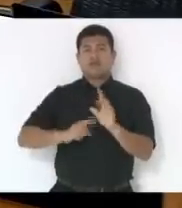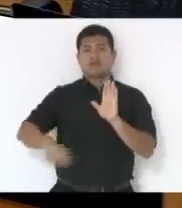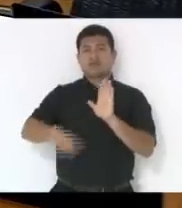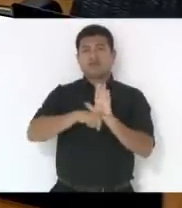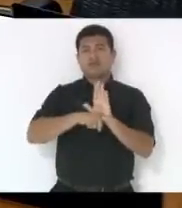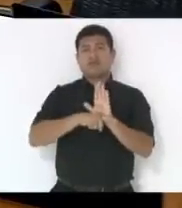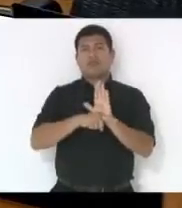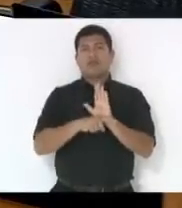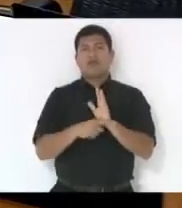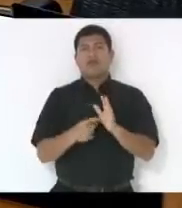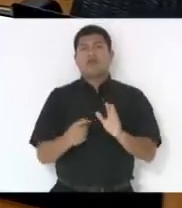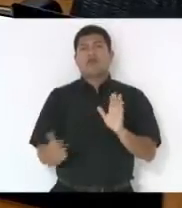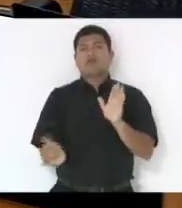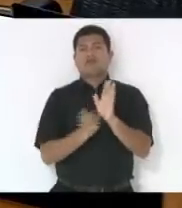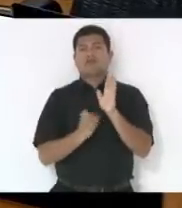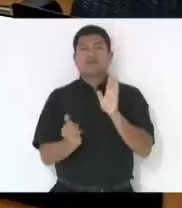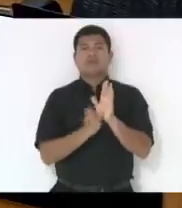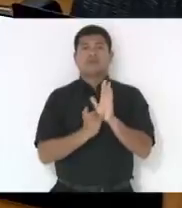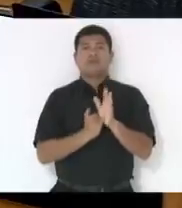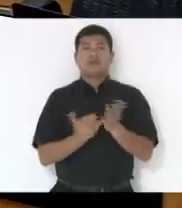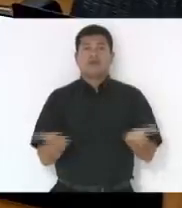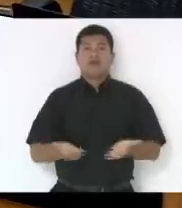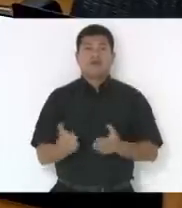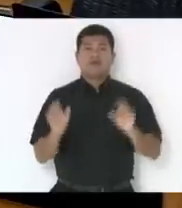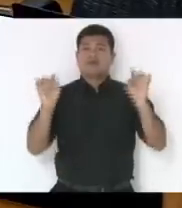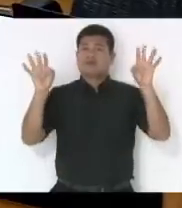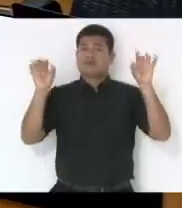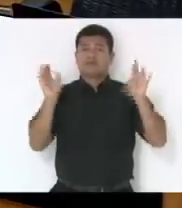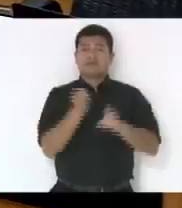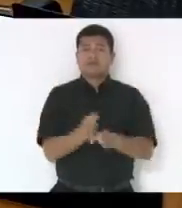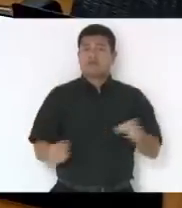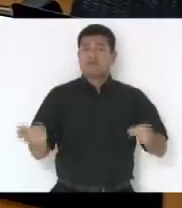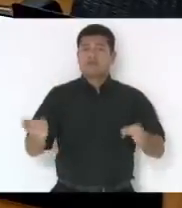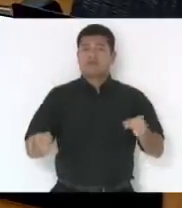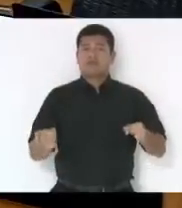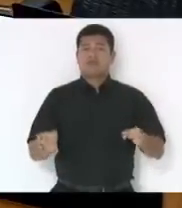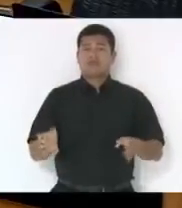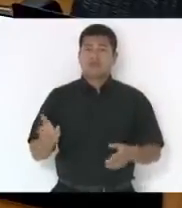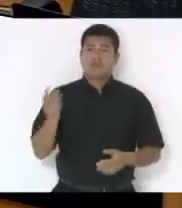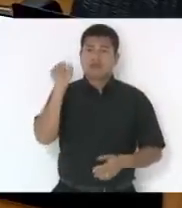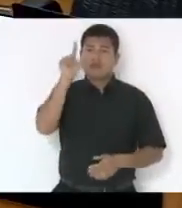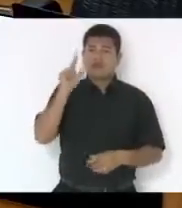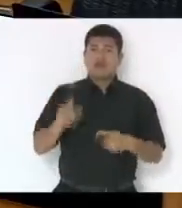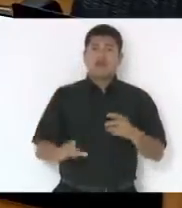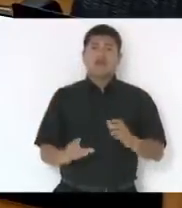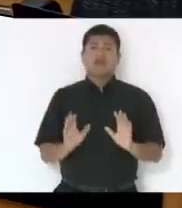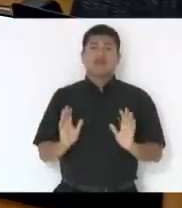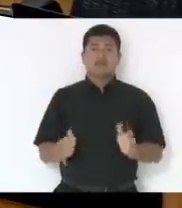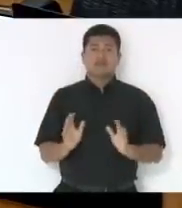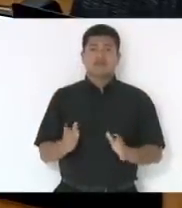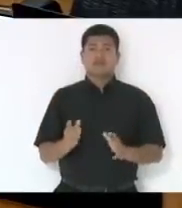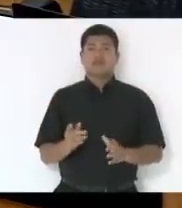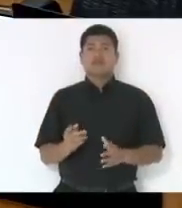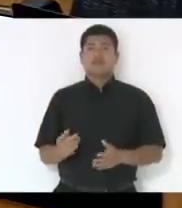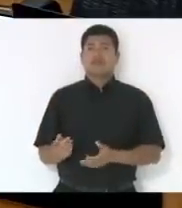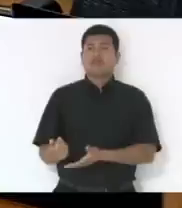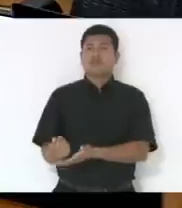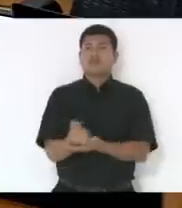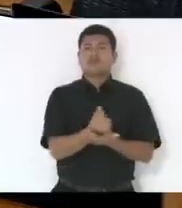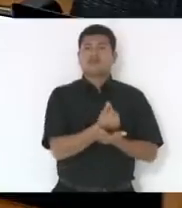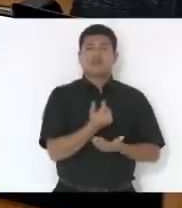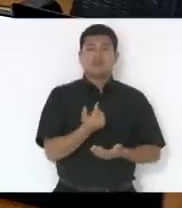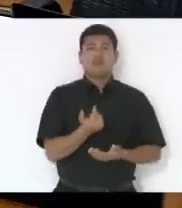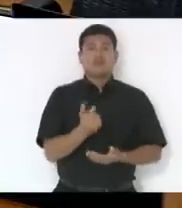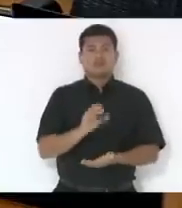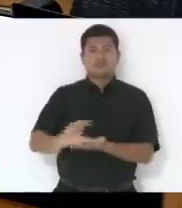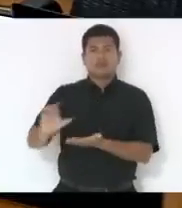deputado César Valduga, já que esses recursos serão utilizados para pagamento